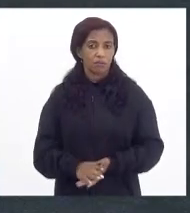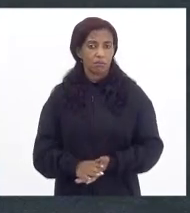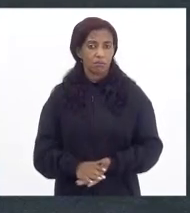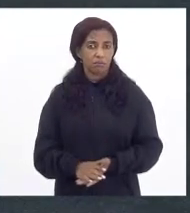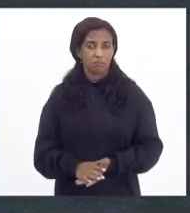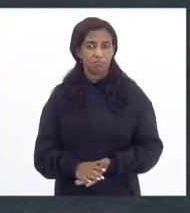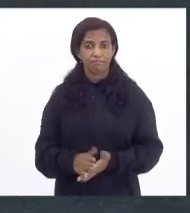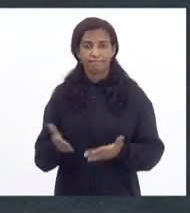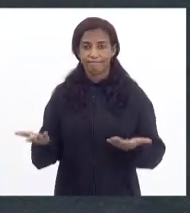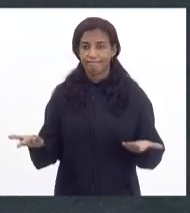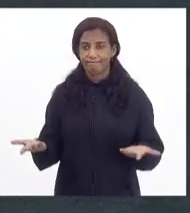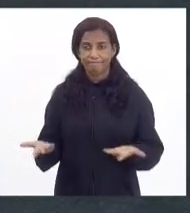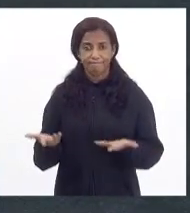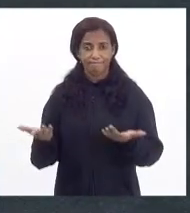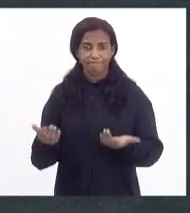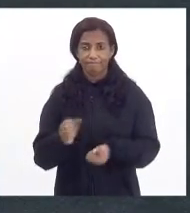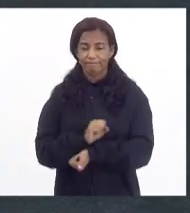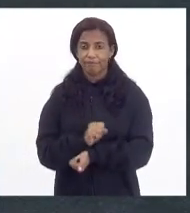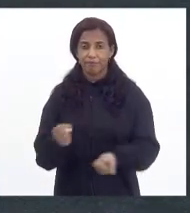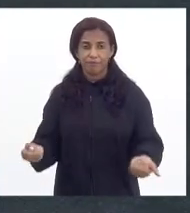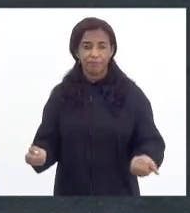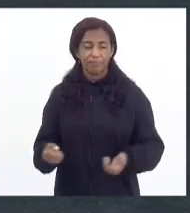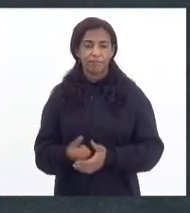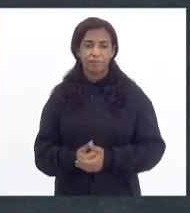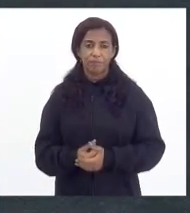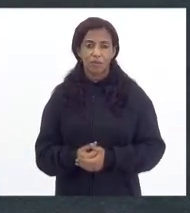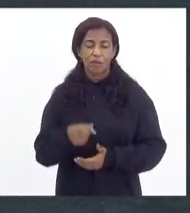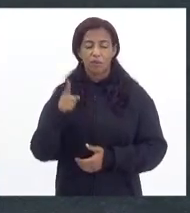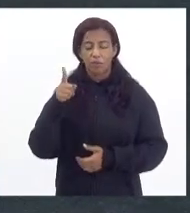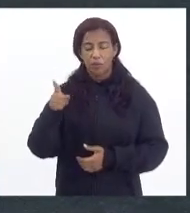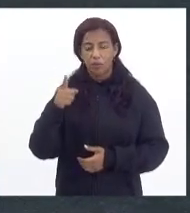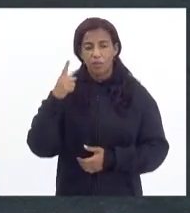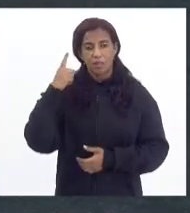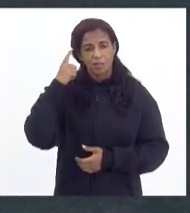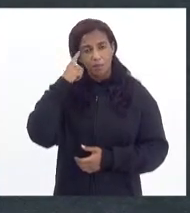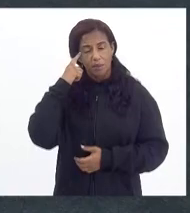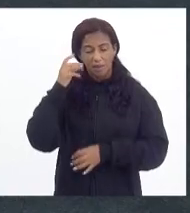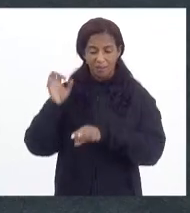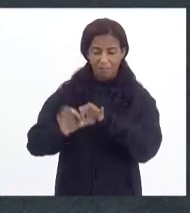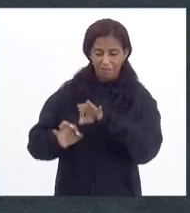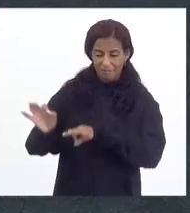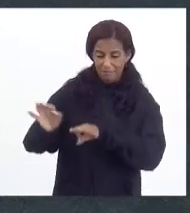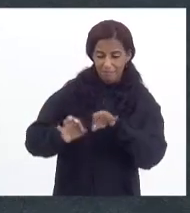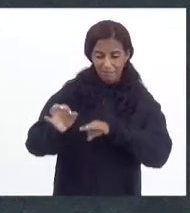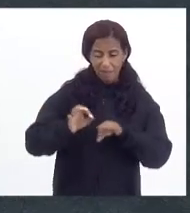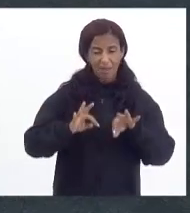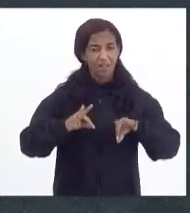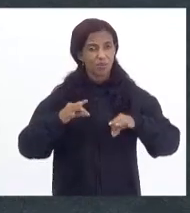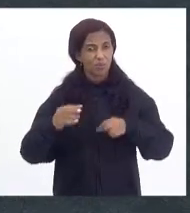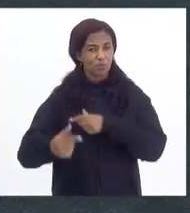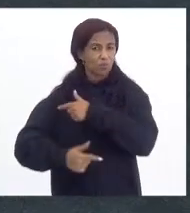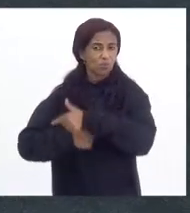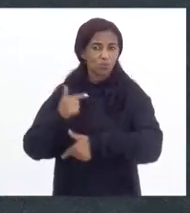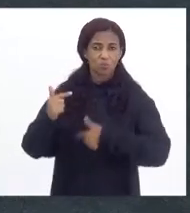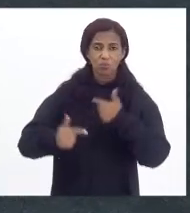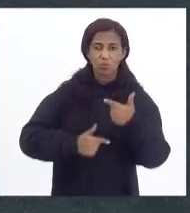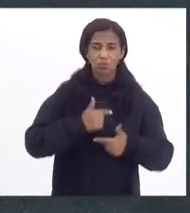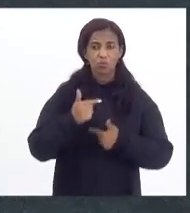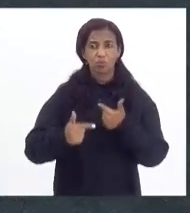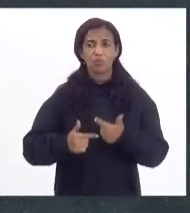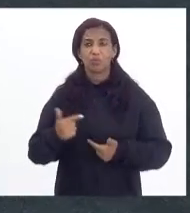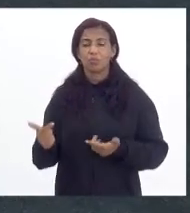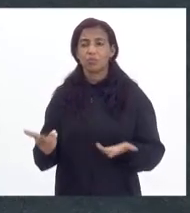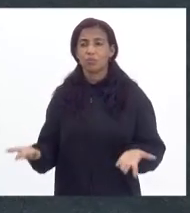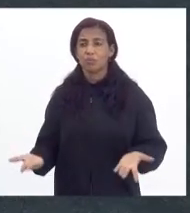impossível. você primeiro precisa agrupá-las todas. É uma mão de obra muito grande.